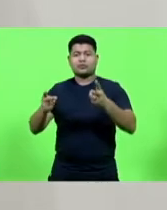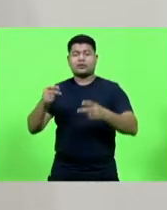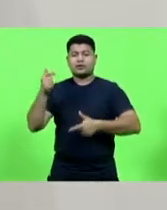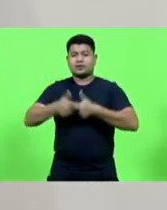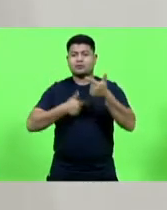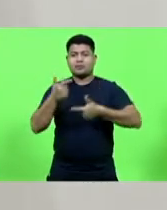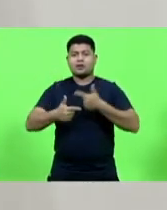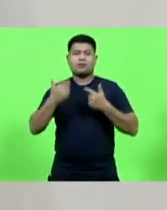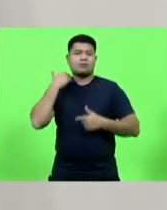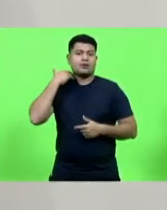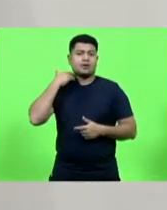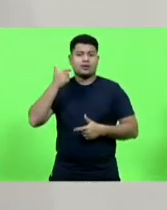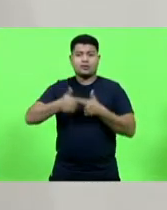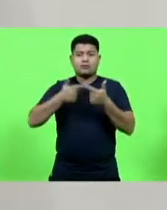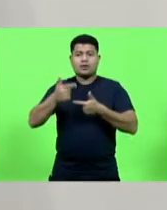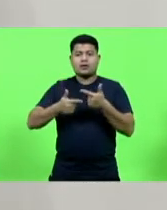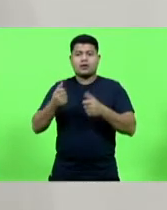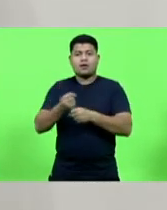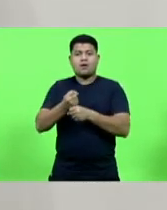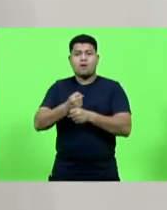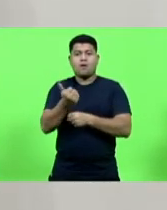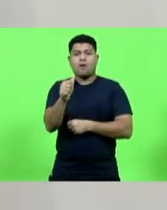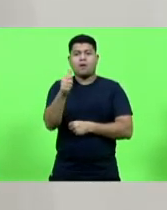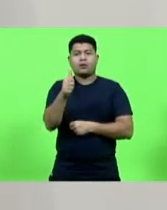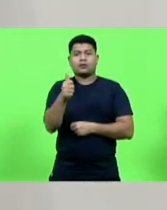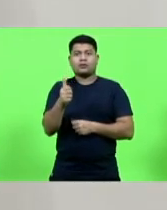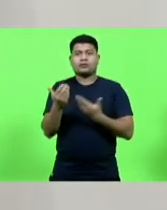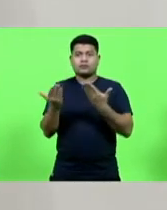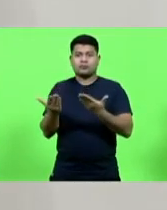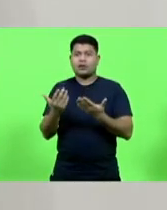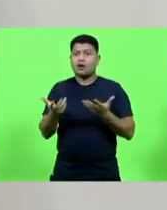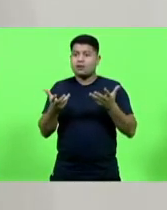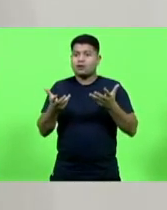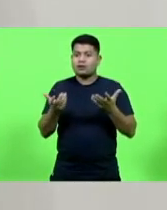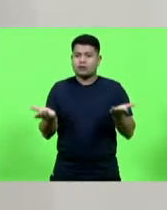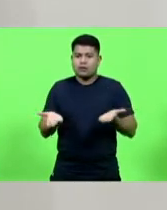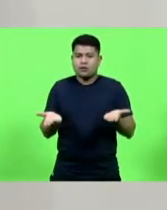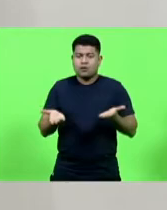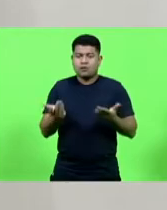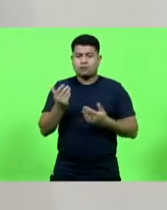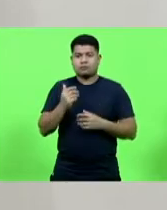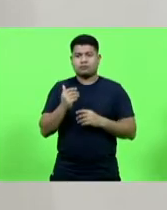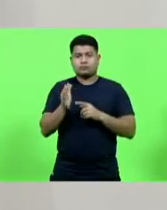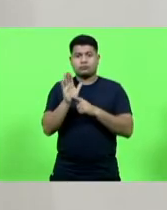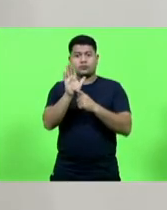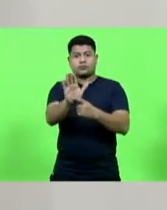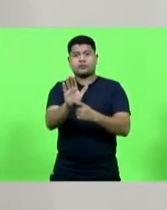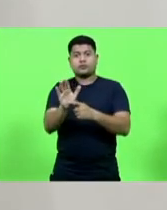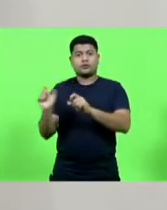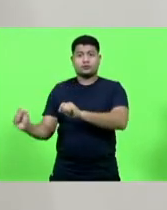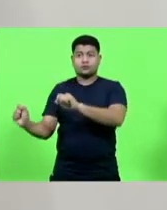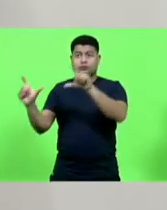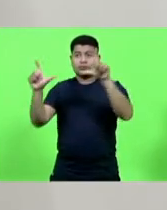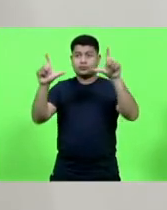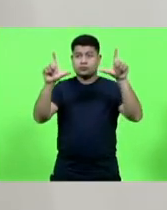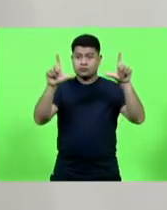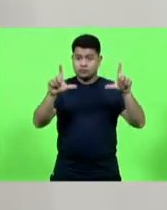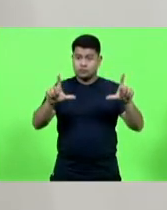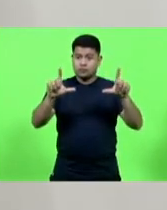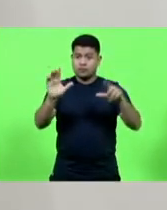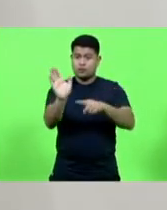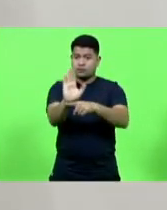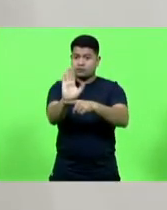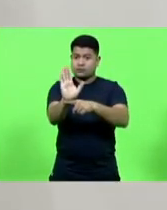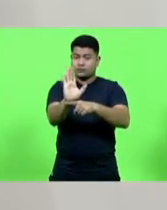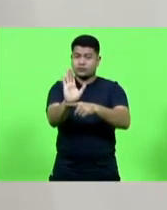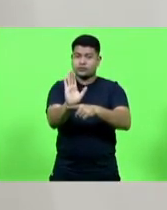por 11 anos no Banco do Estado. Mas eu gostaria de passar um vídeo rapidamente, antes, para introduzir a história e